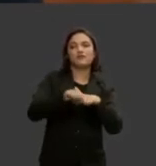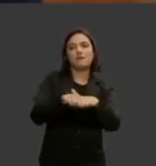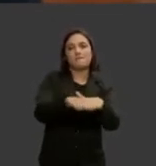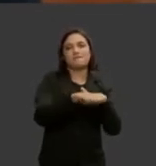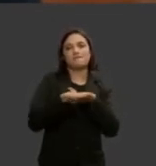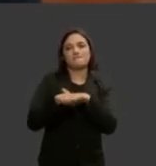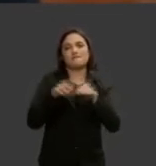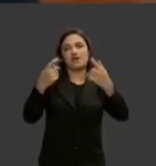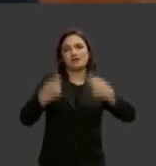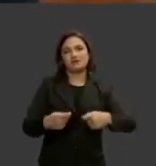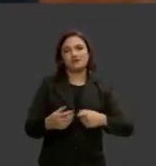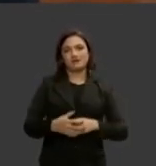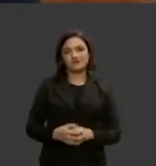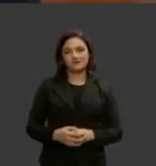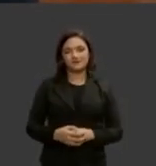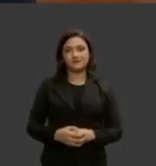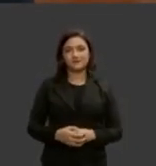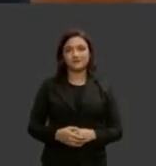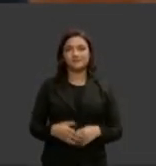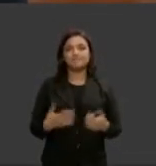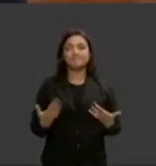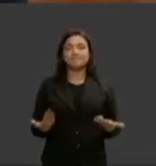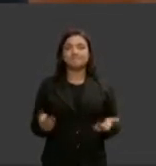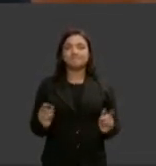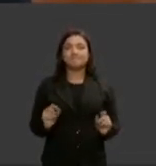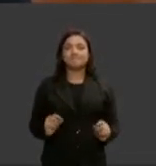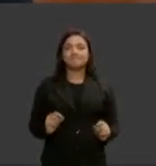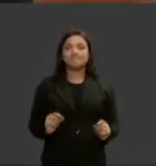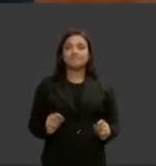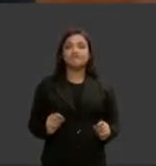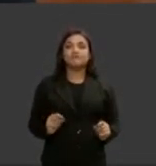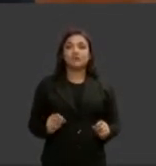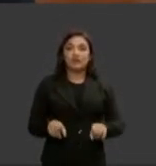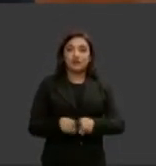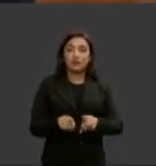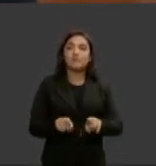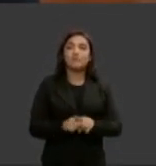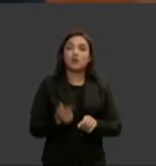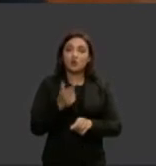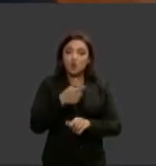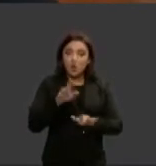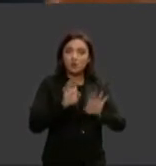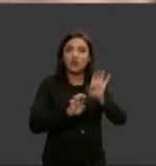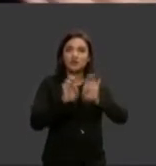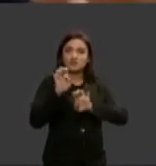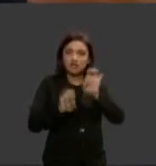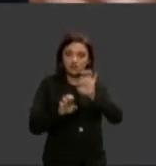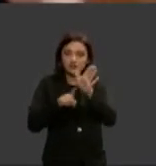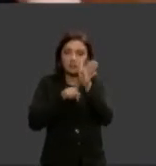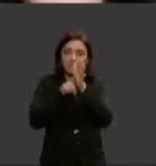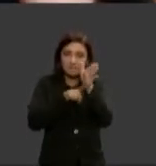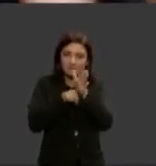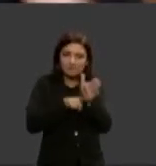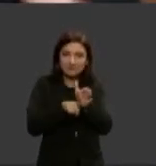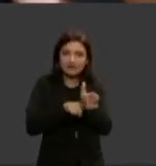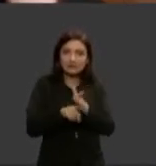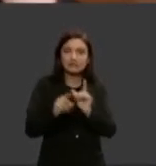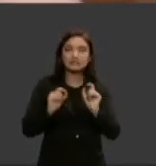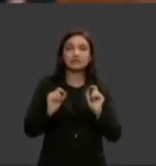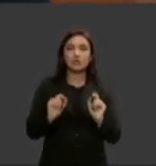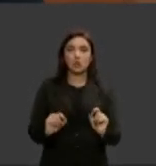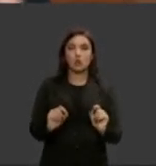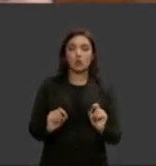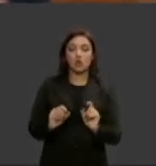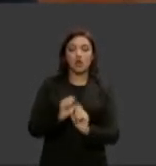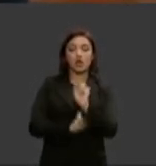então essa situação que nós estamos aqui vou trazer mais um dado mais um número que diz respeito a uma pesquisa que foi